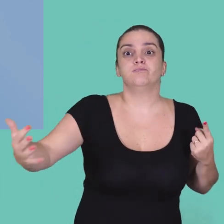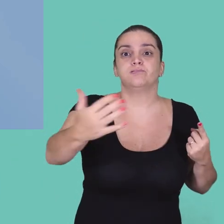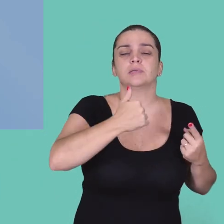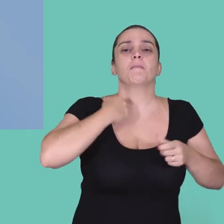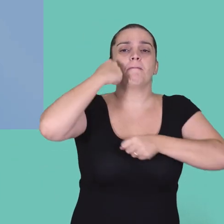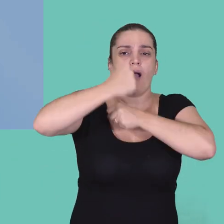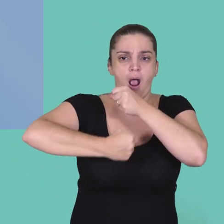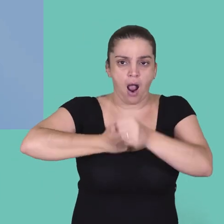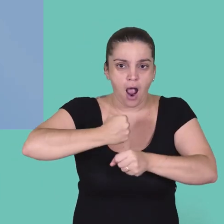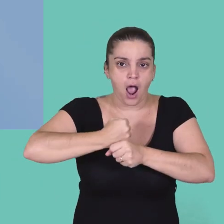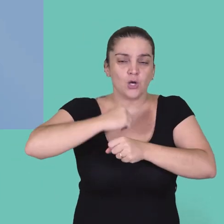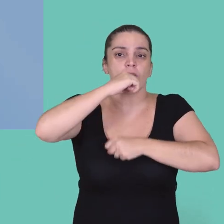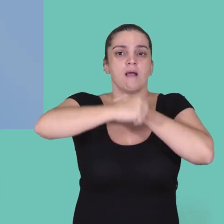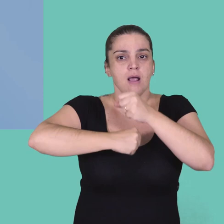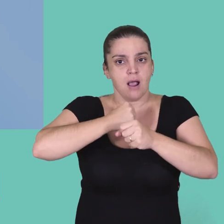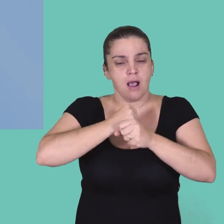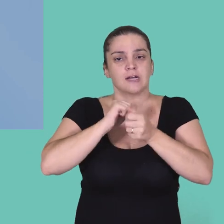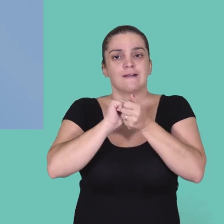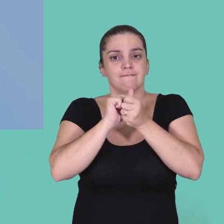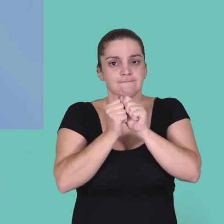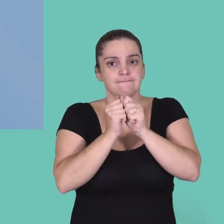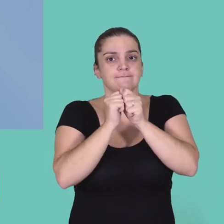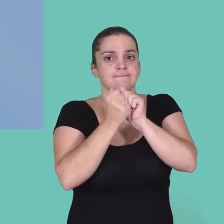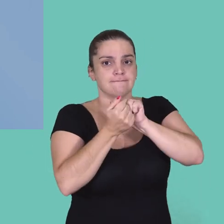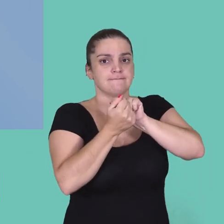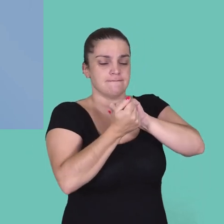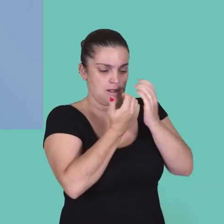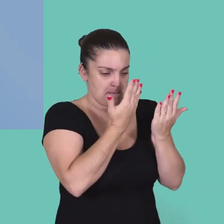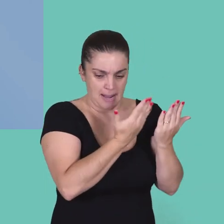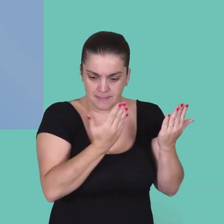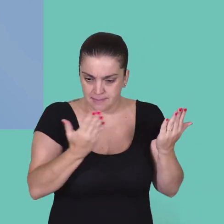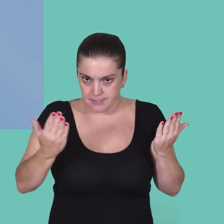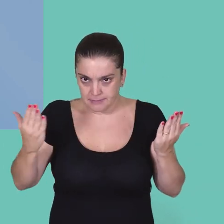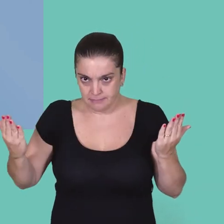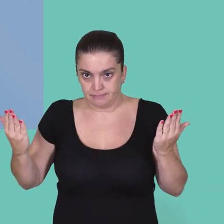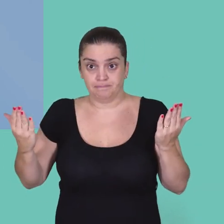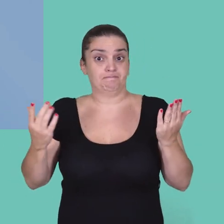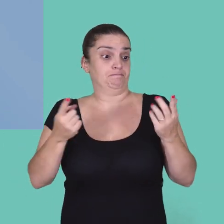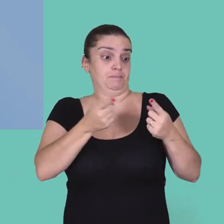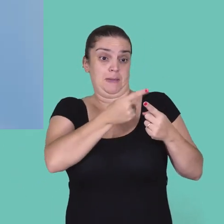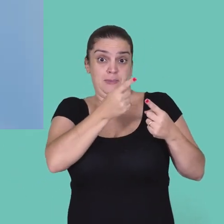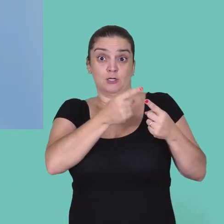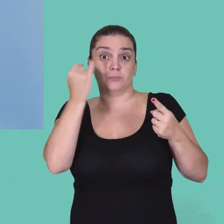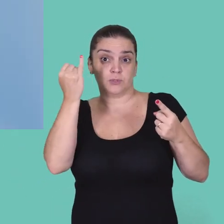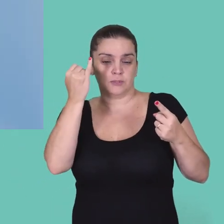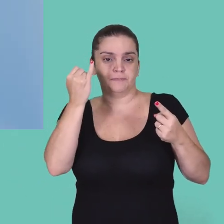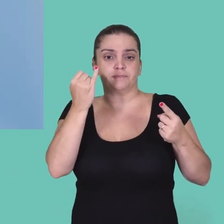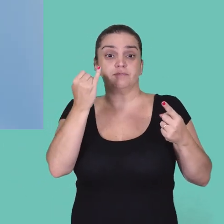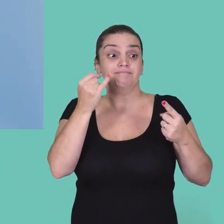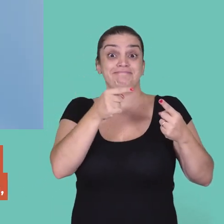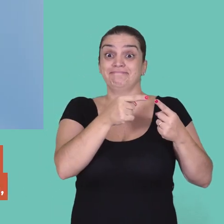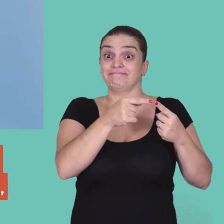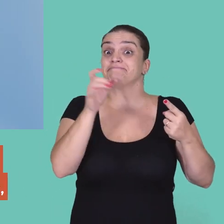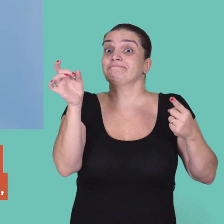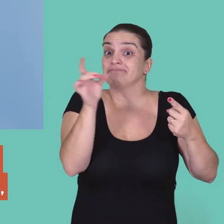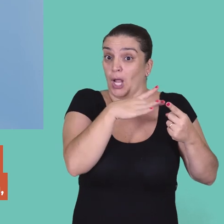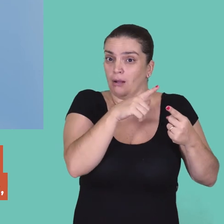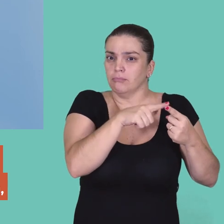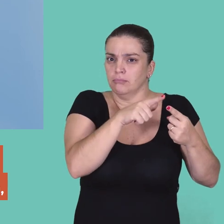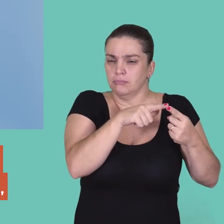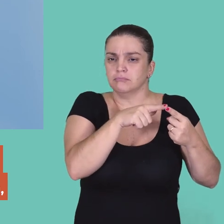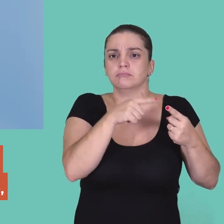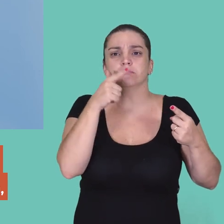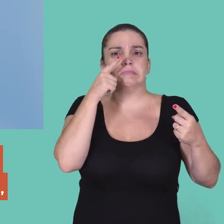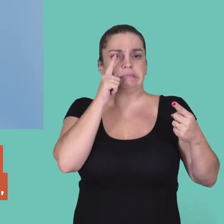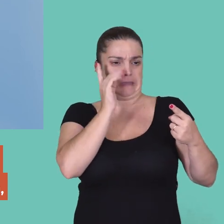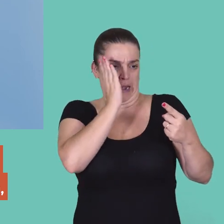que eles sejam anualmente adaptados, renovados, obtidos de novo. Então, dados é importante. No momento que a gente tem